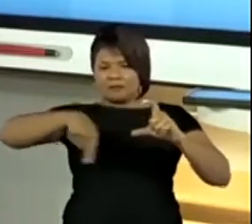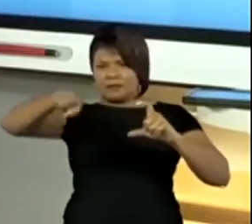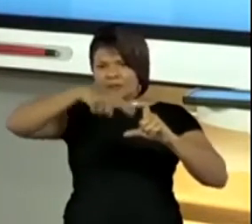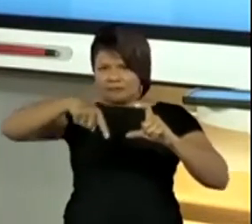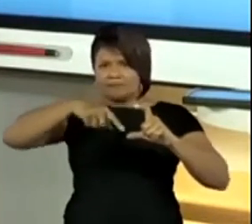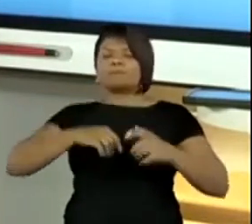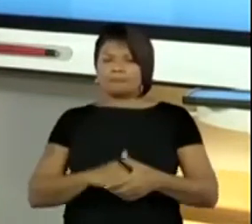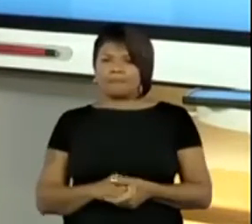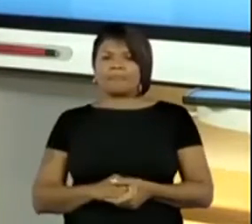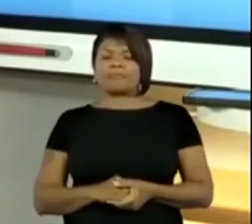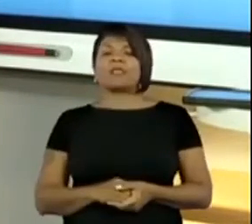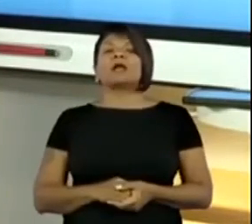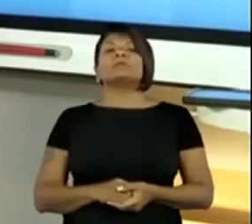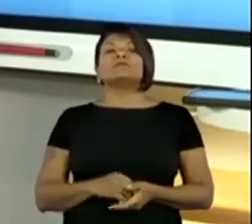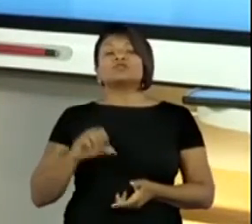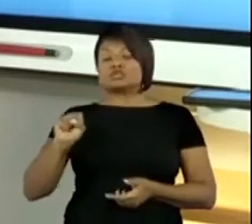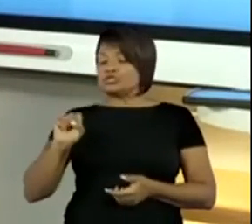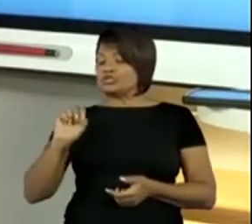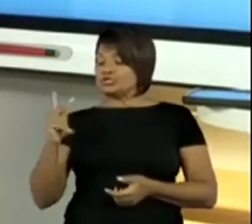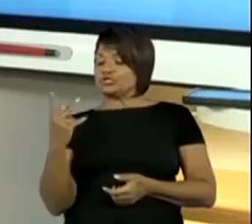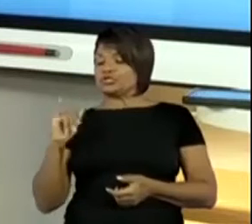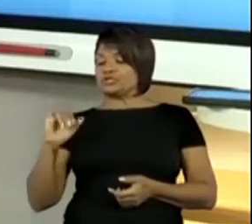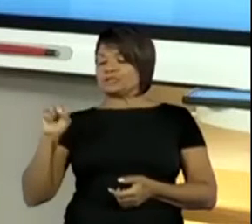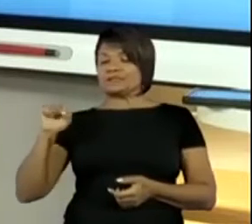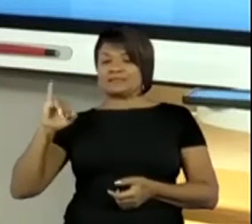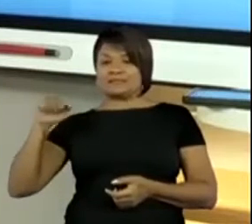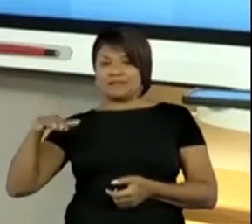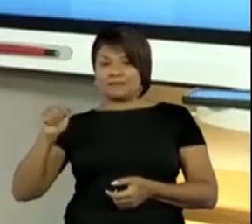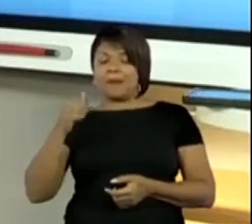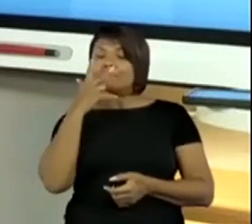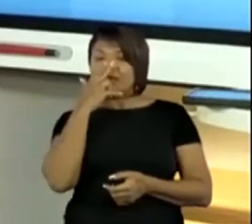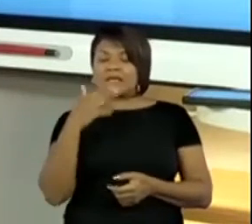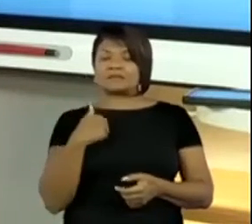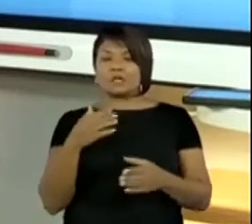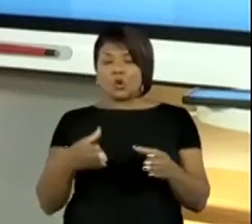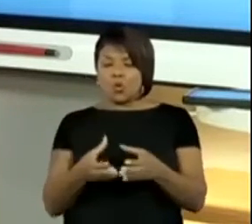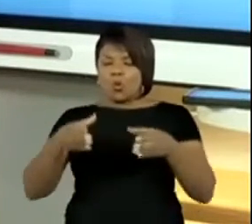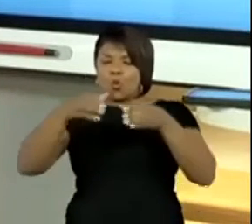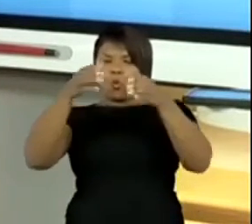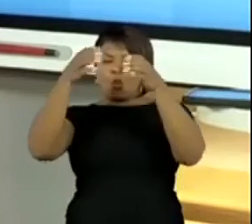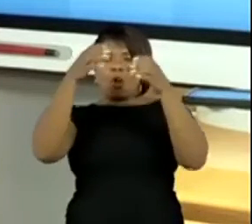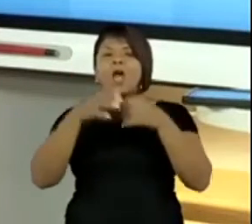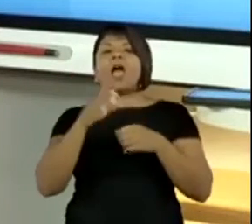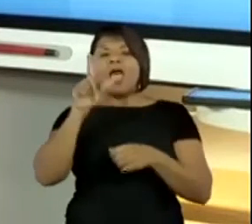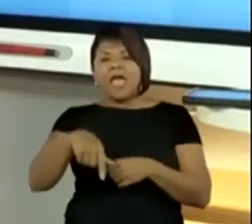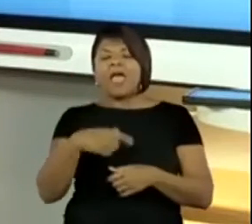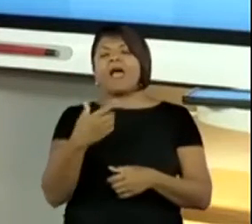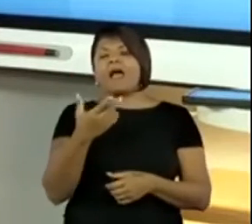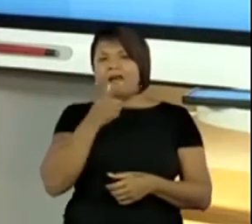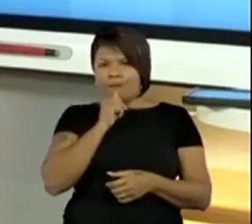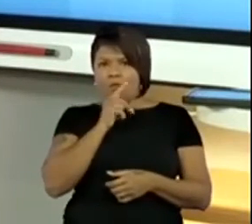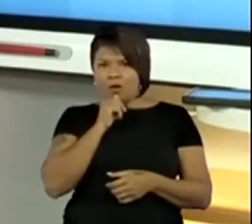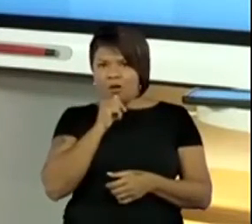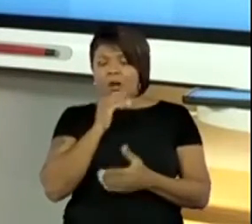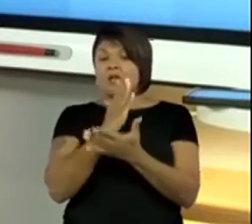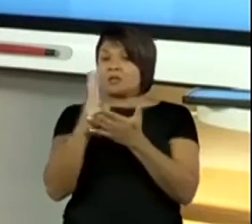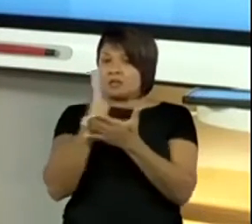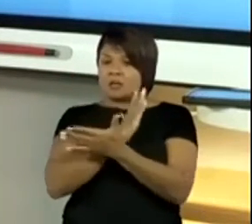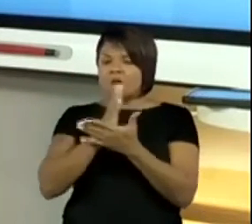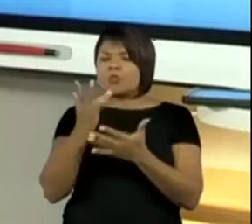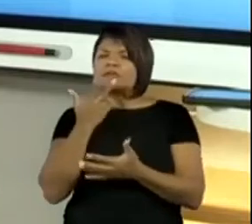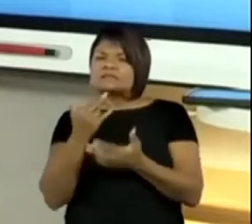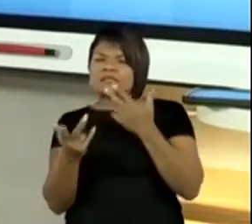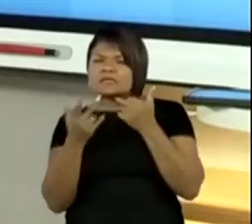Sishima significa corpo de água. Em algumas línguas faladas no Quênia, As